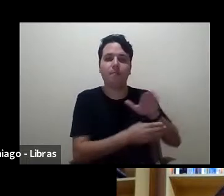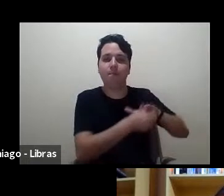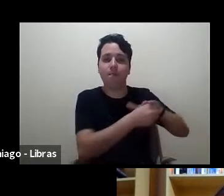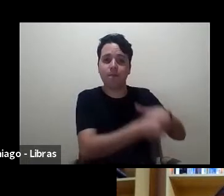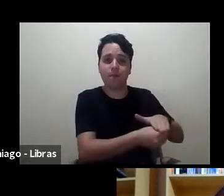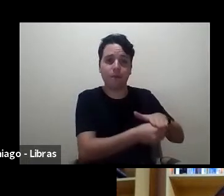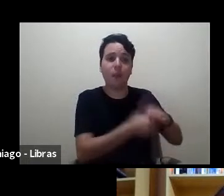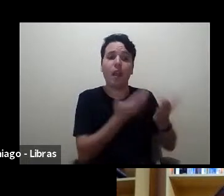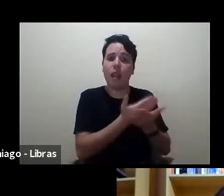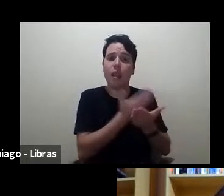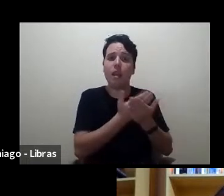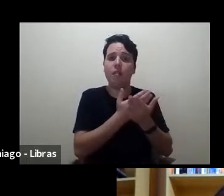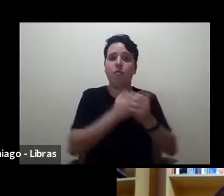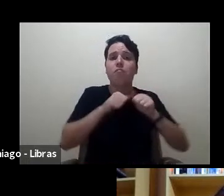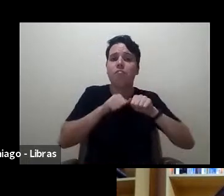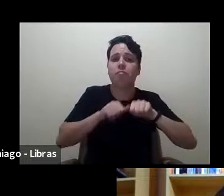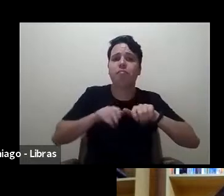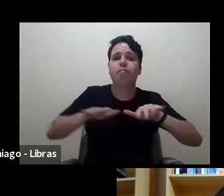bem esse é um livro que